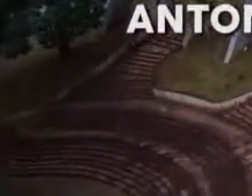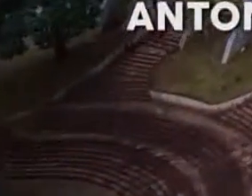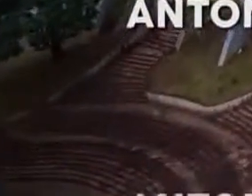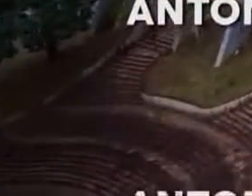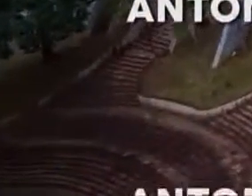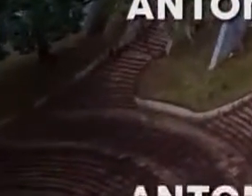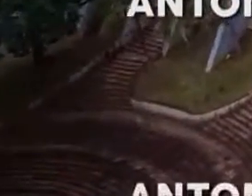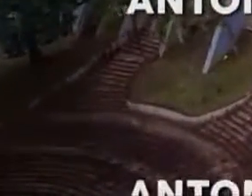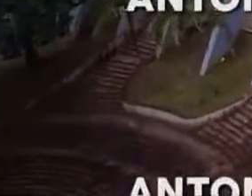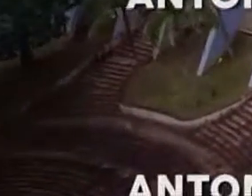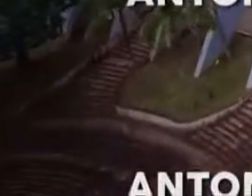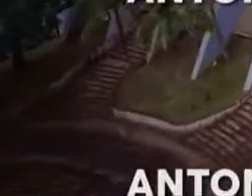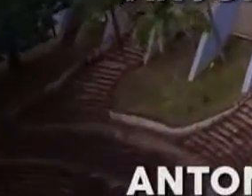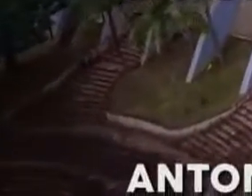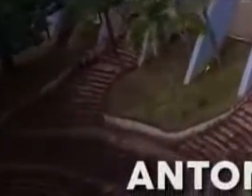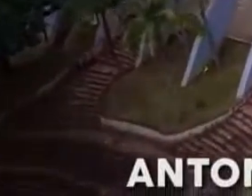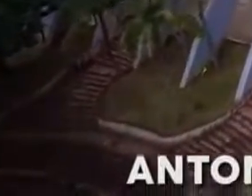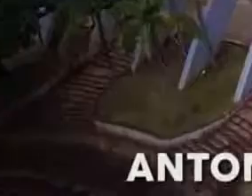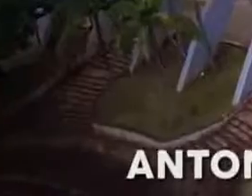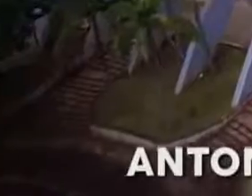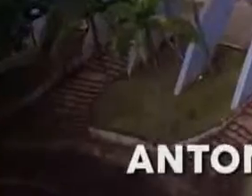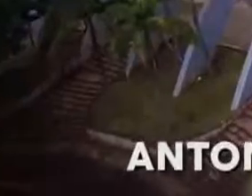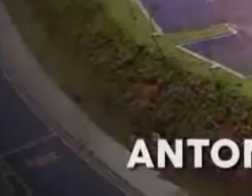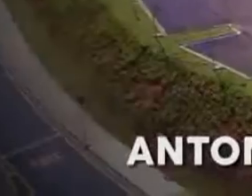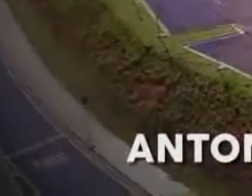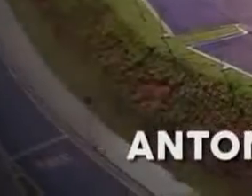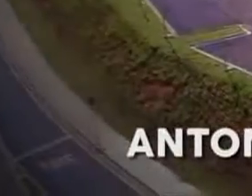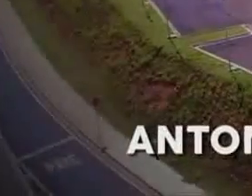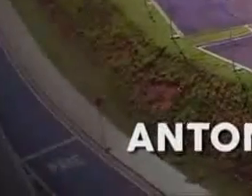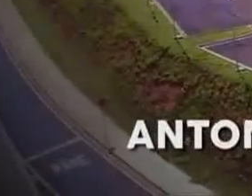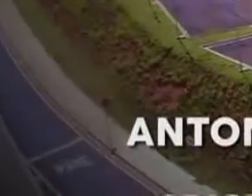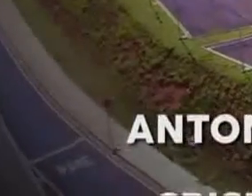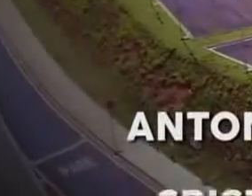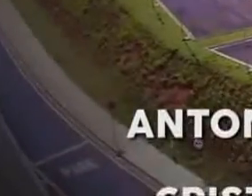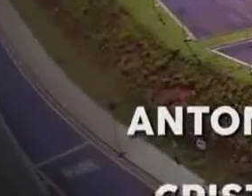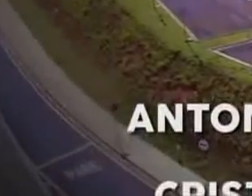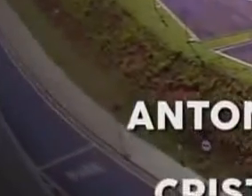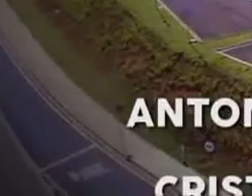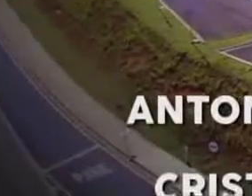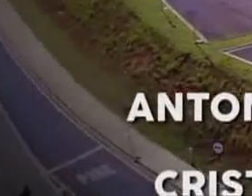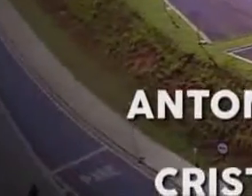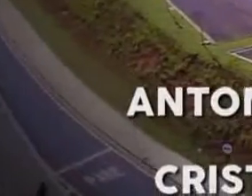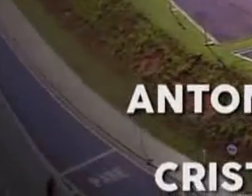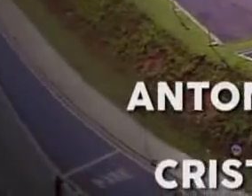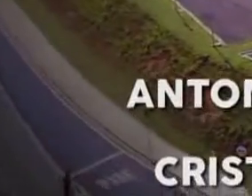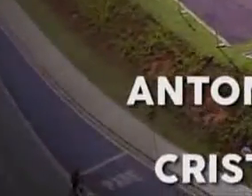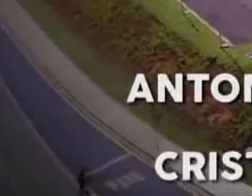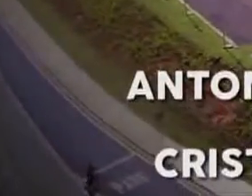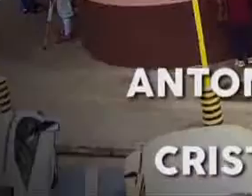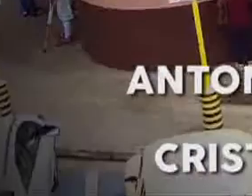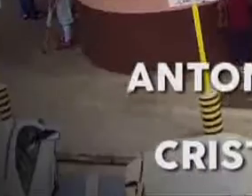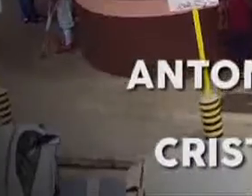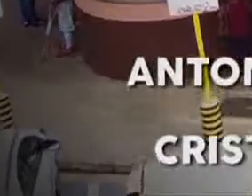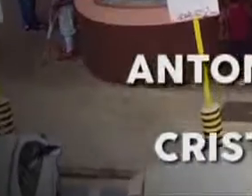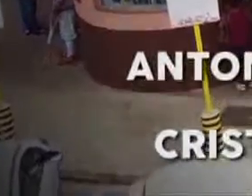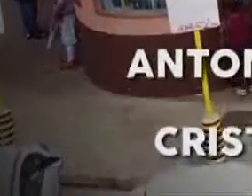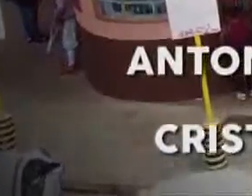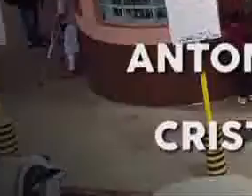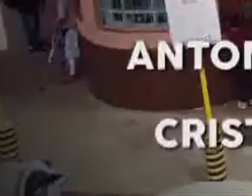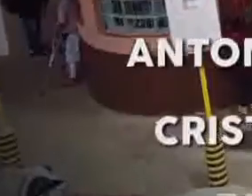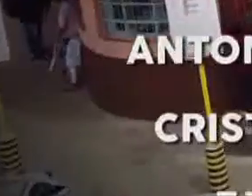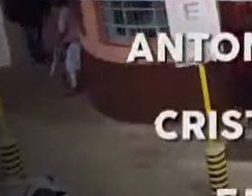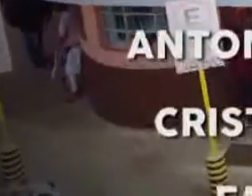ó ó amada sol da salve salve Brasil um sonho intenso um raio vívido que